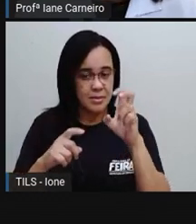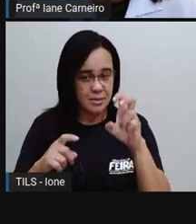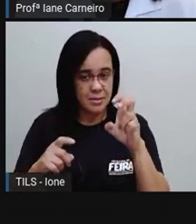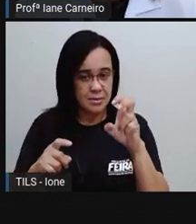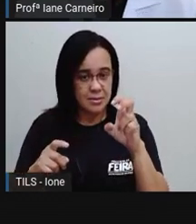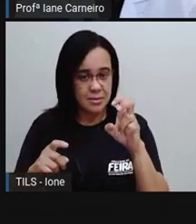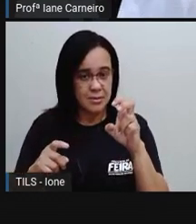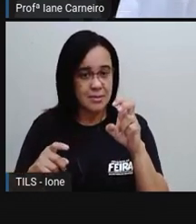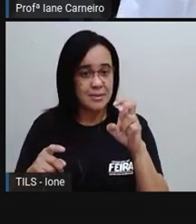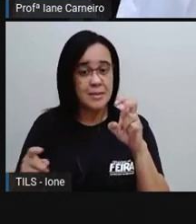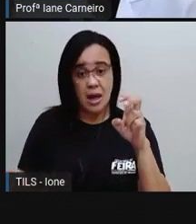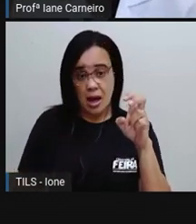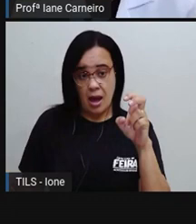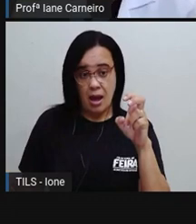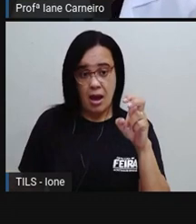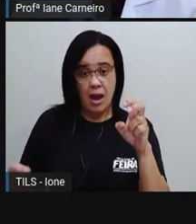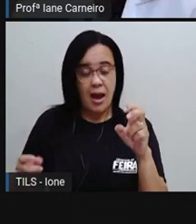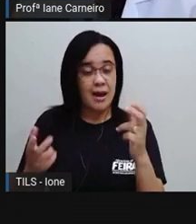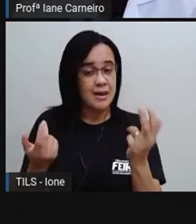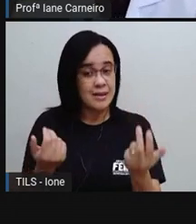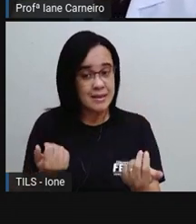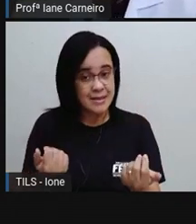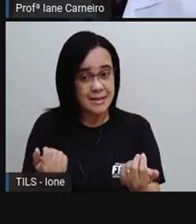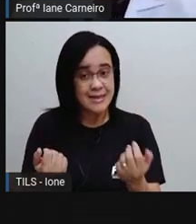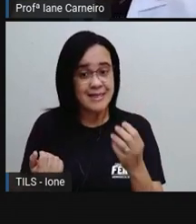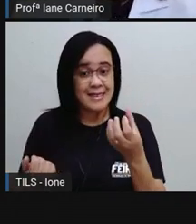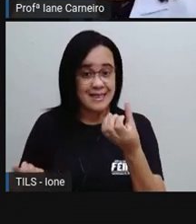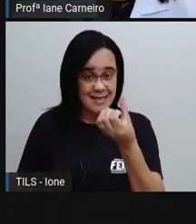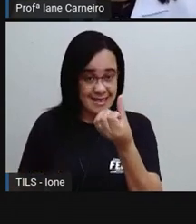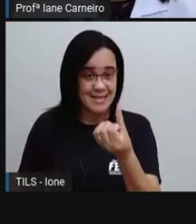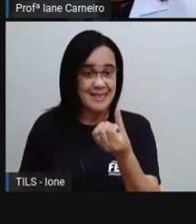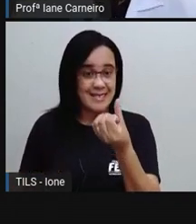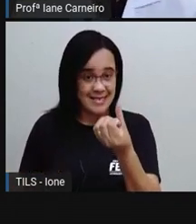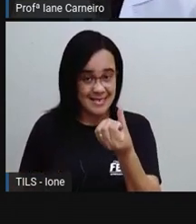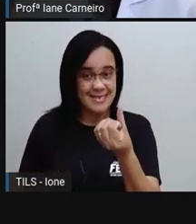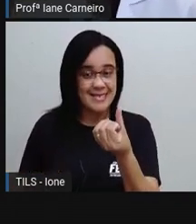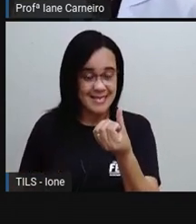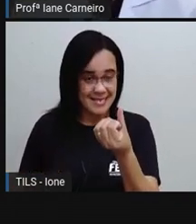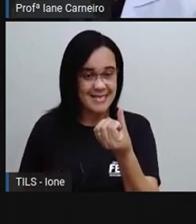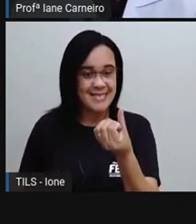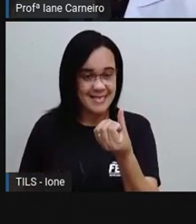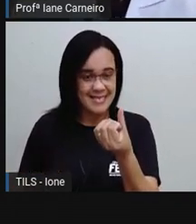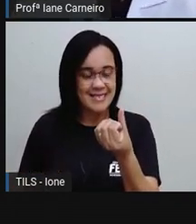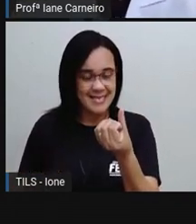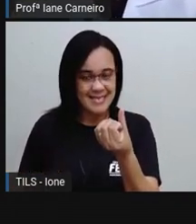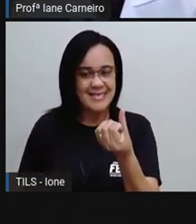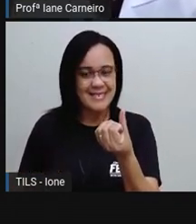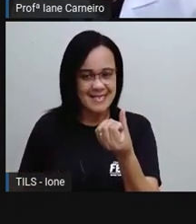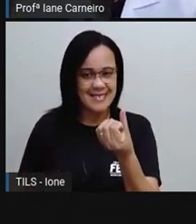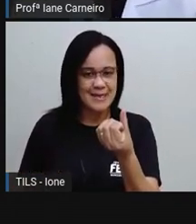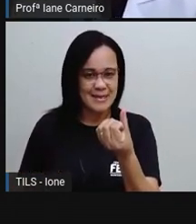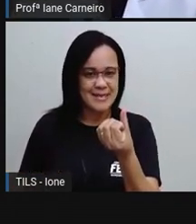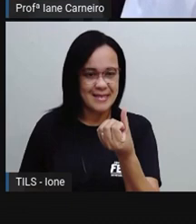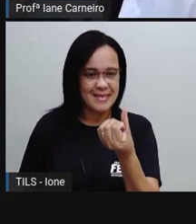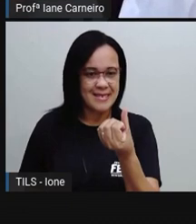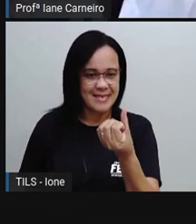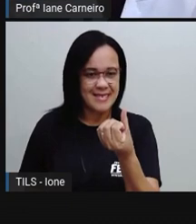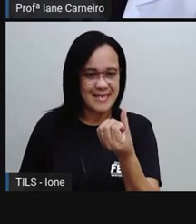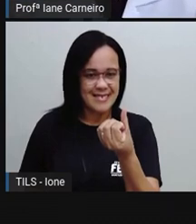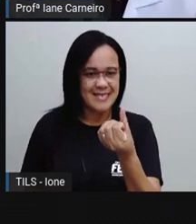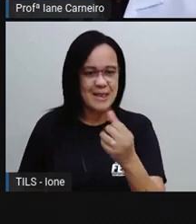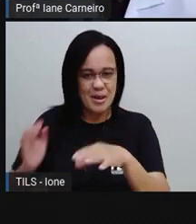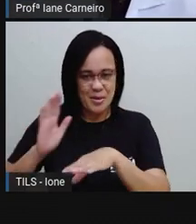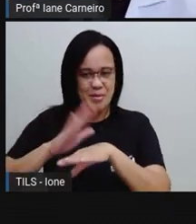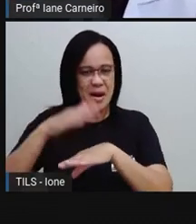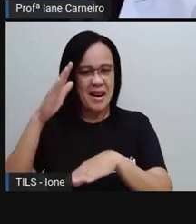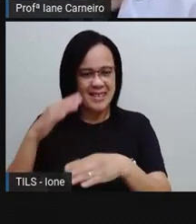cinco. Eita! Meus seis copos de água. A gente vai colocar aqui o número seis. Ó. O irmão de Pedro deve ter pensado eu